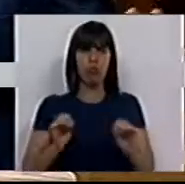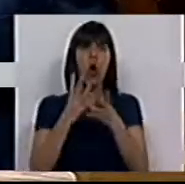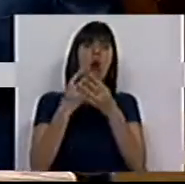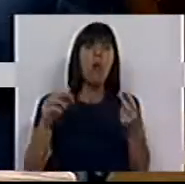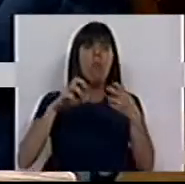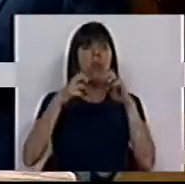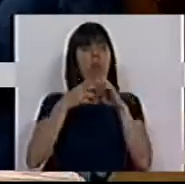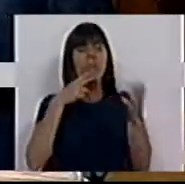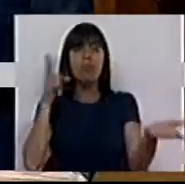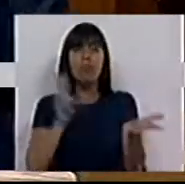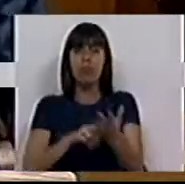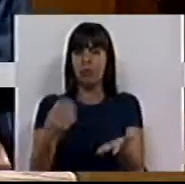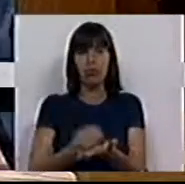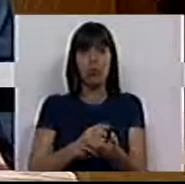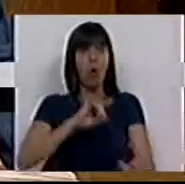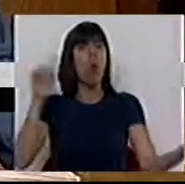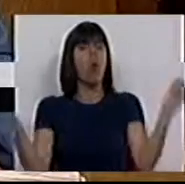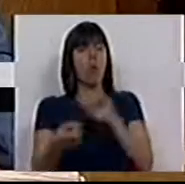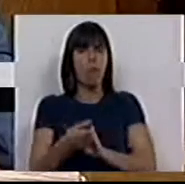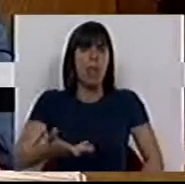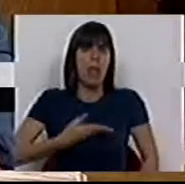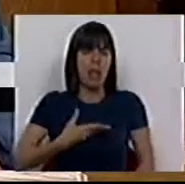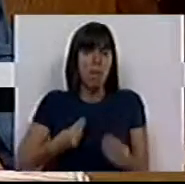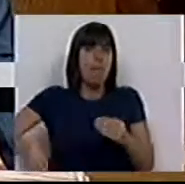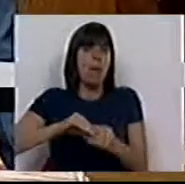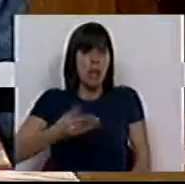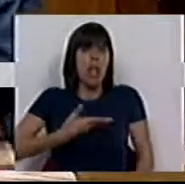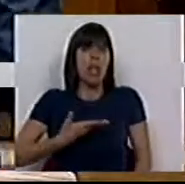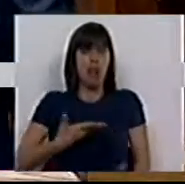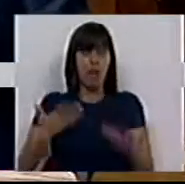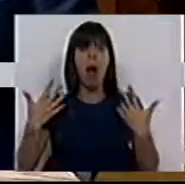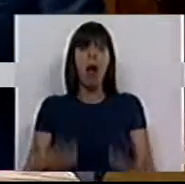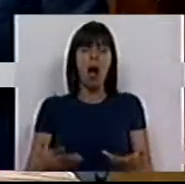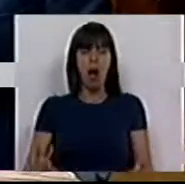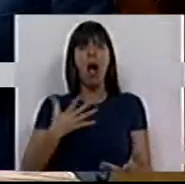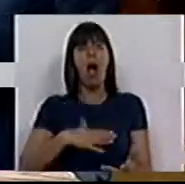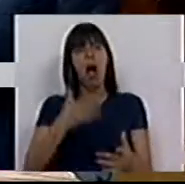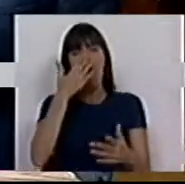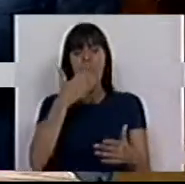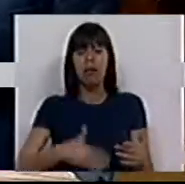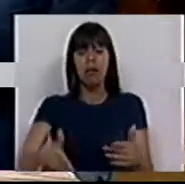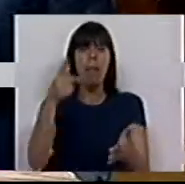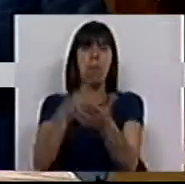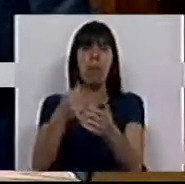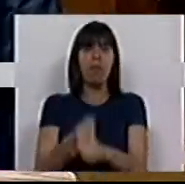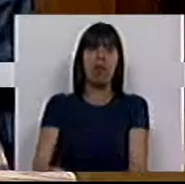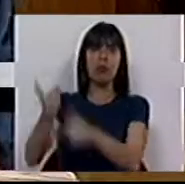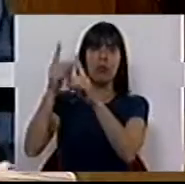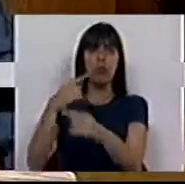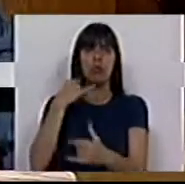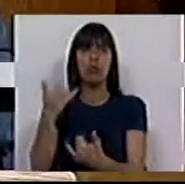resolveu nenhum problema. Antes acumulou dívida e mais dívida, que quer agora que sejam as próximas gerações a pagar.